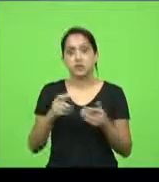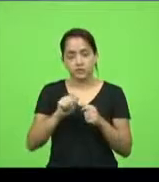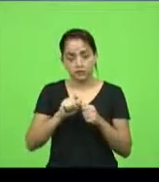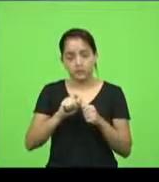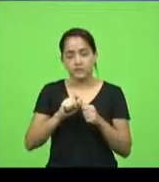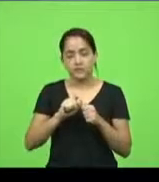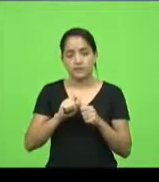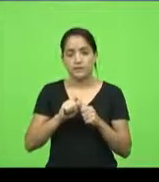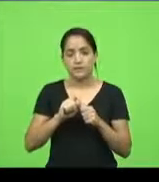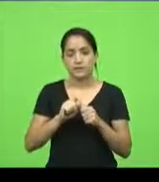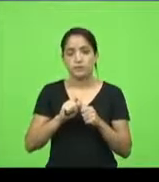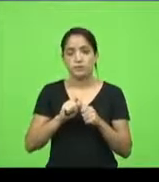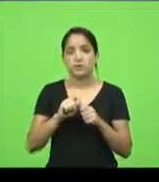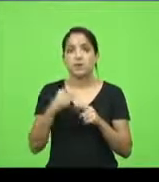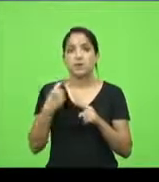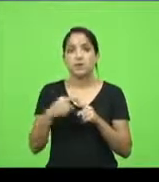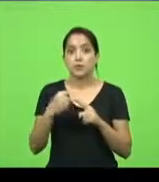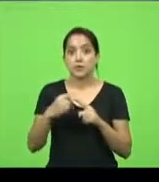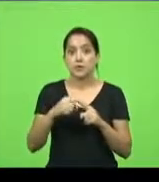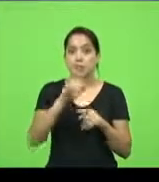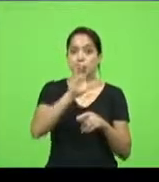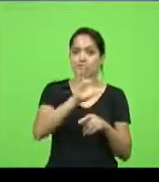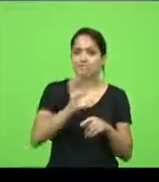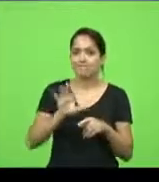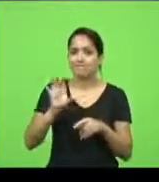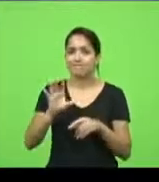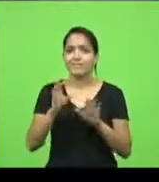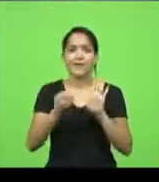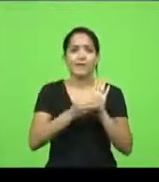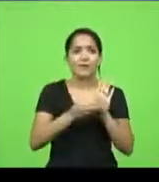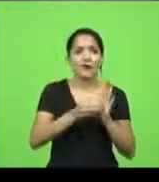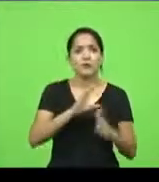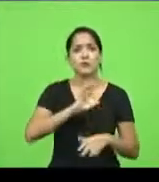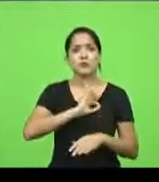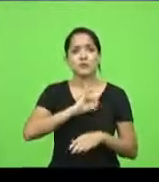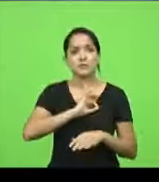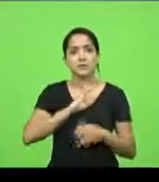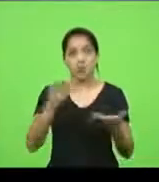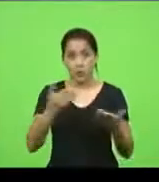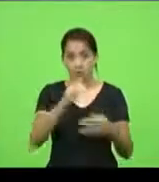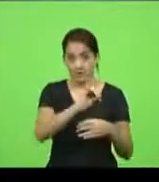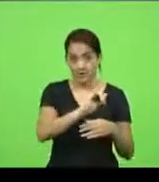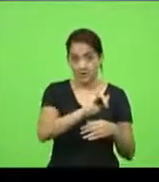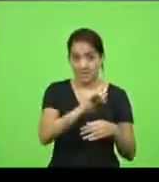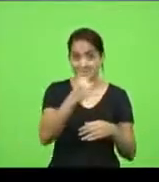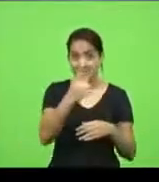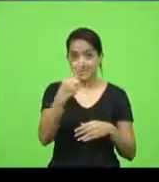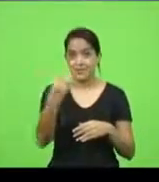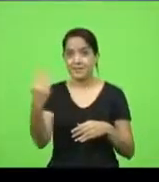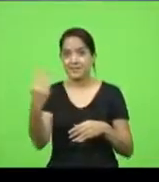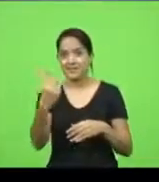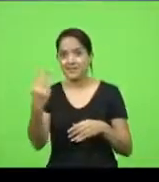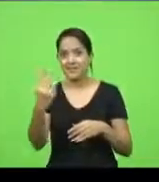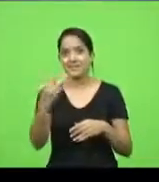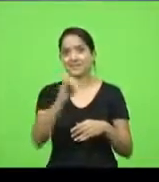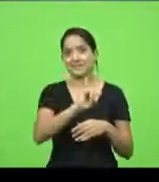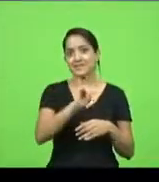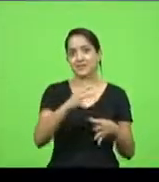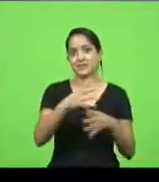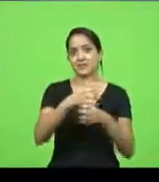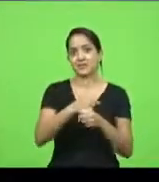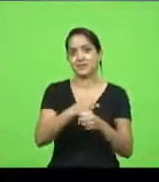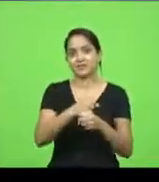isso, porque todas as regiões reclamam falta efetiva. estava dizendo que Itajaí hoje está com 133 policiais, já teve quase 200,